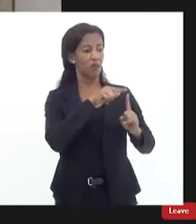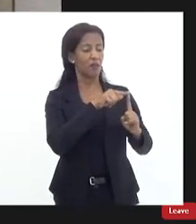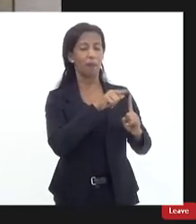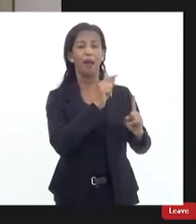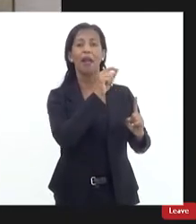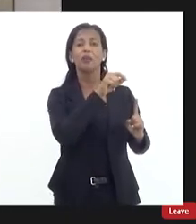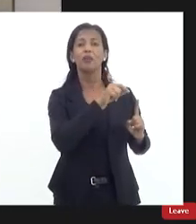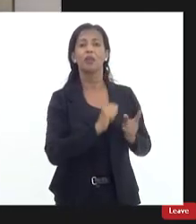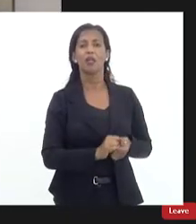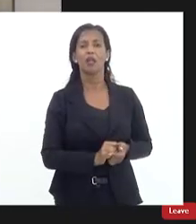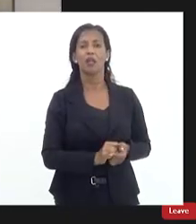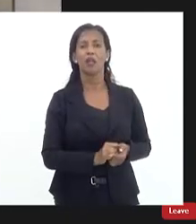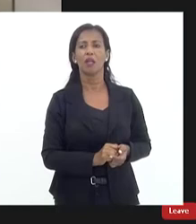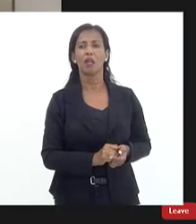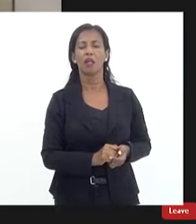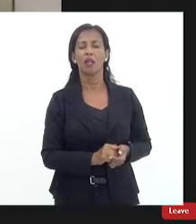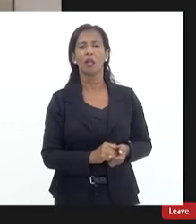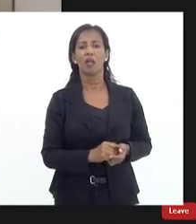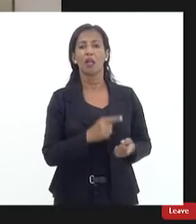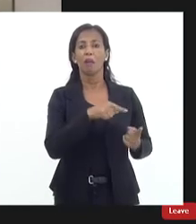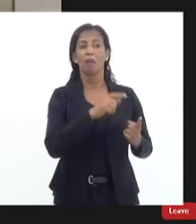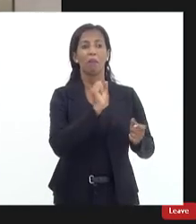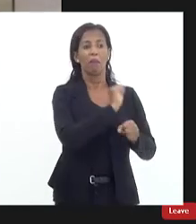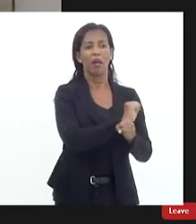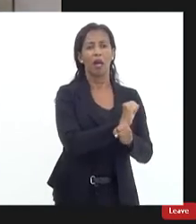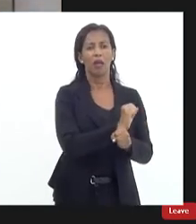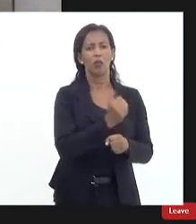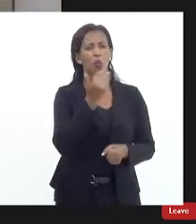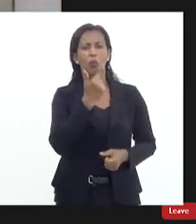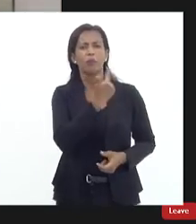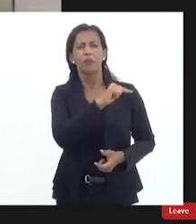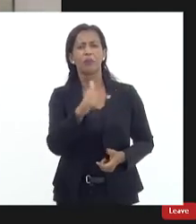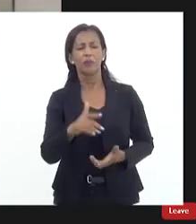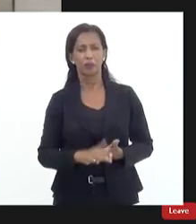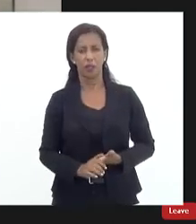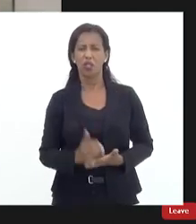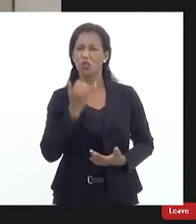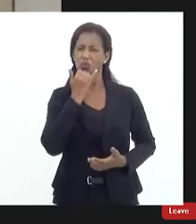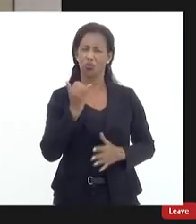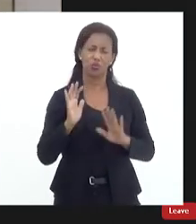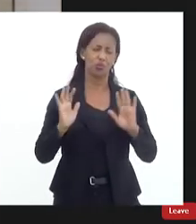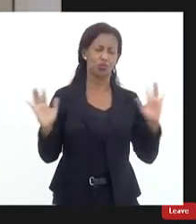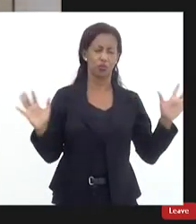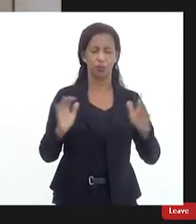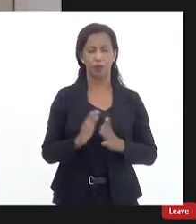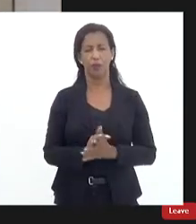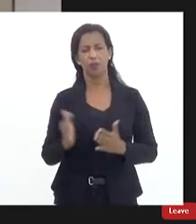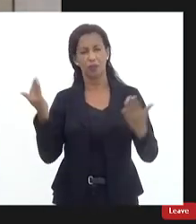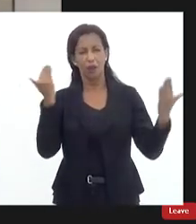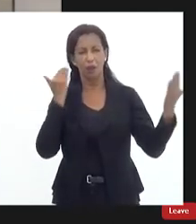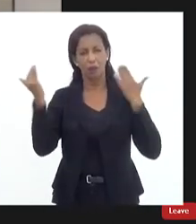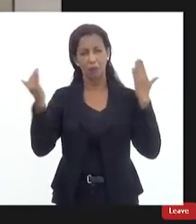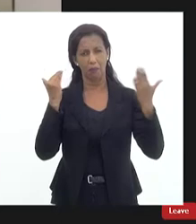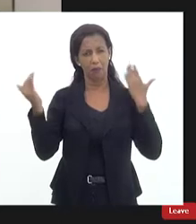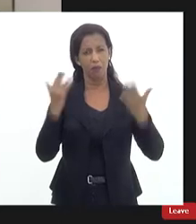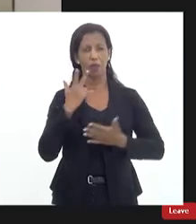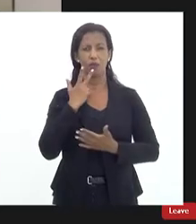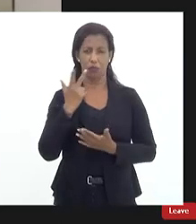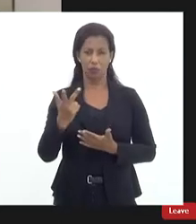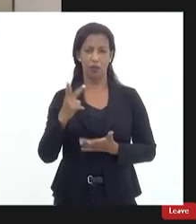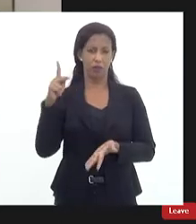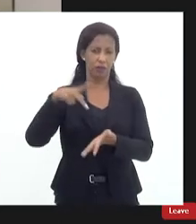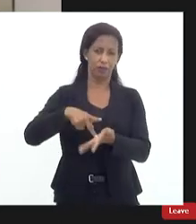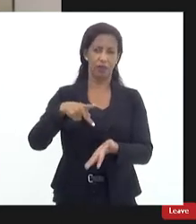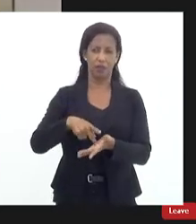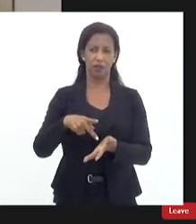fica na esquina comendo que não recebe alimentação então pessoal olha desculpa só são correlações que nós temos que fazer para encarar a